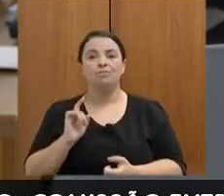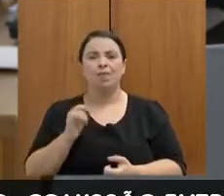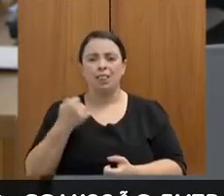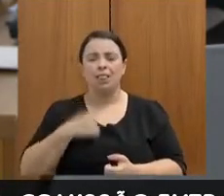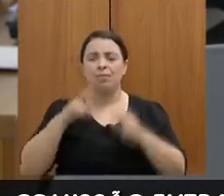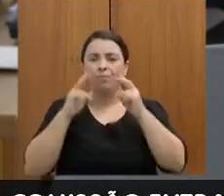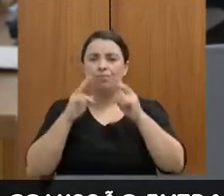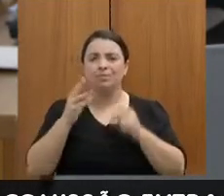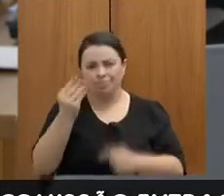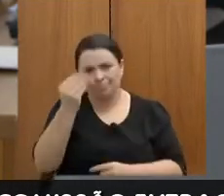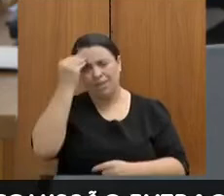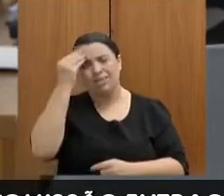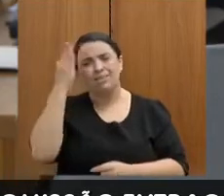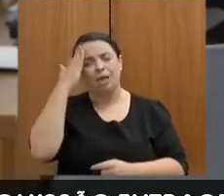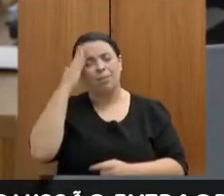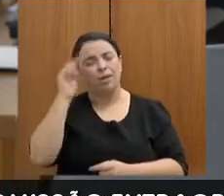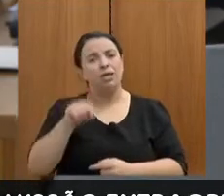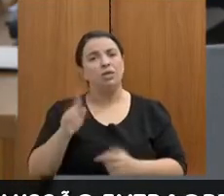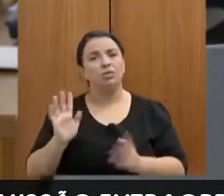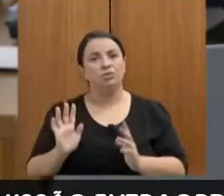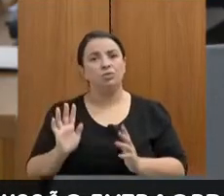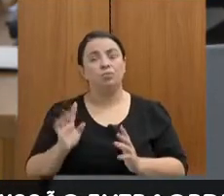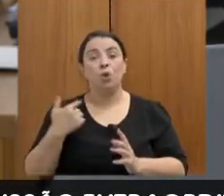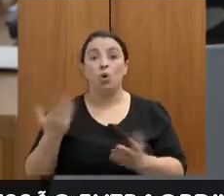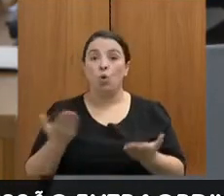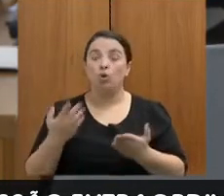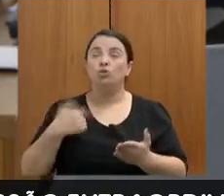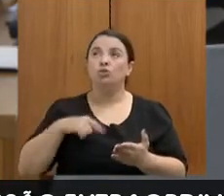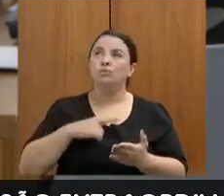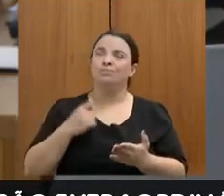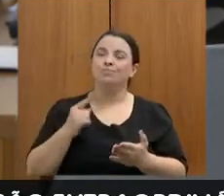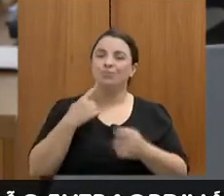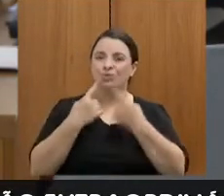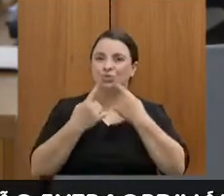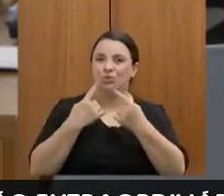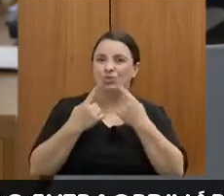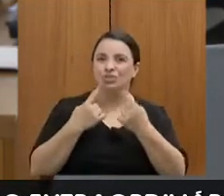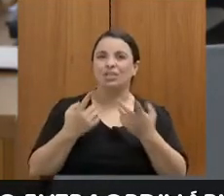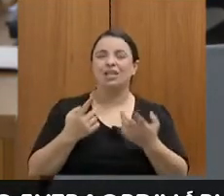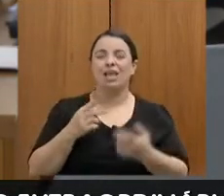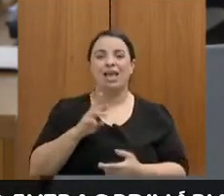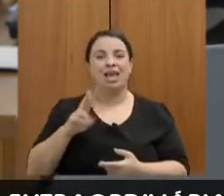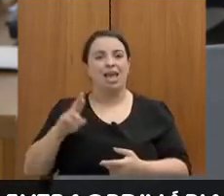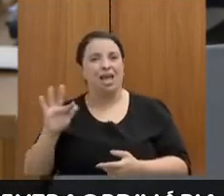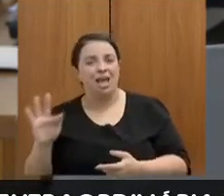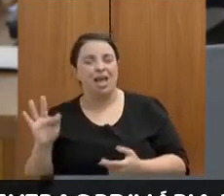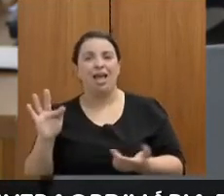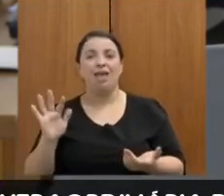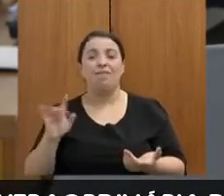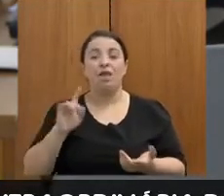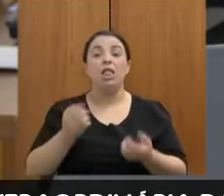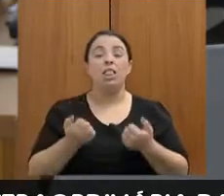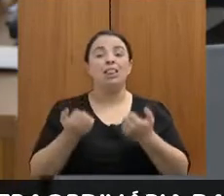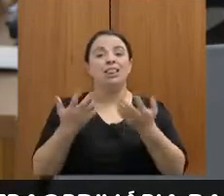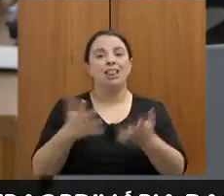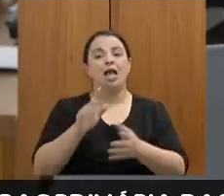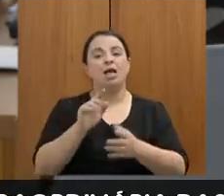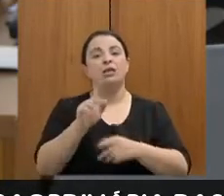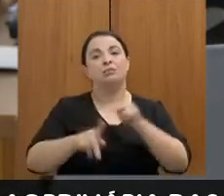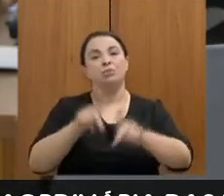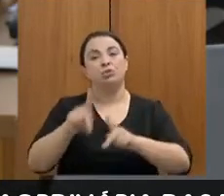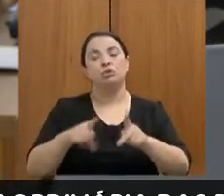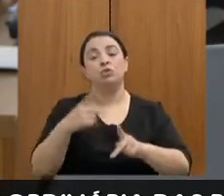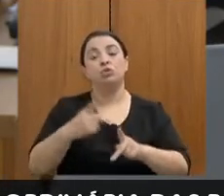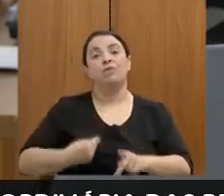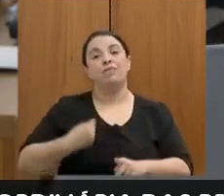vista. O que a gente está discutindo aqui hoje, recuperação econômica, recuperação fiscal, é melhoria de qualidade de vida das pessoas,